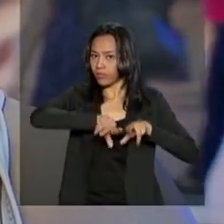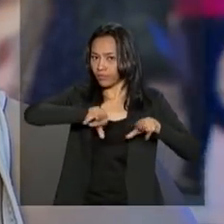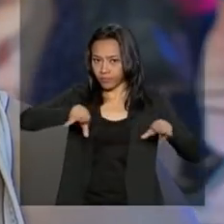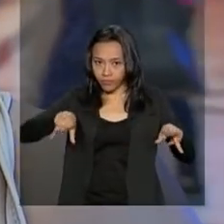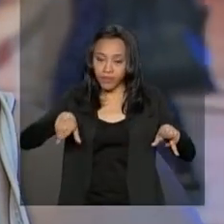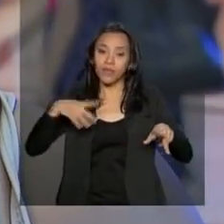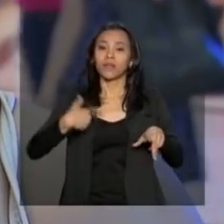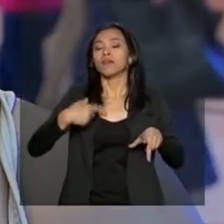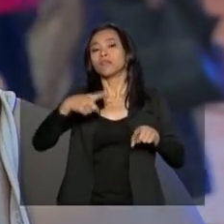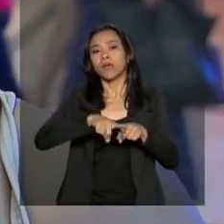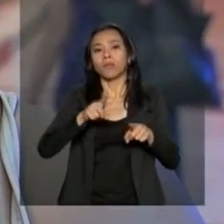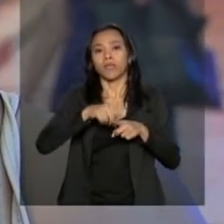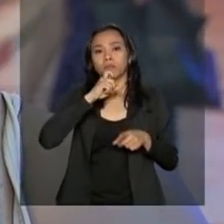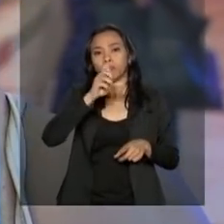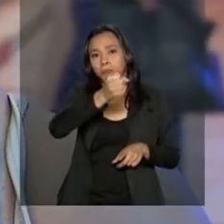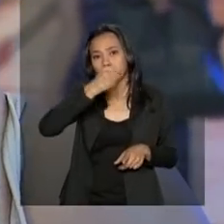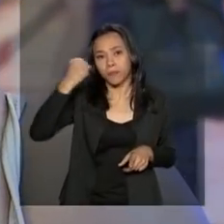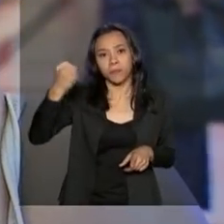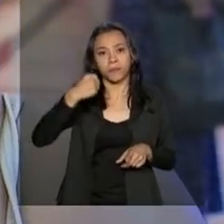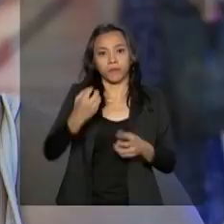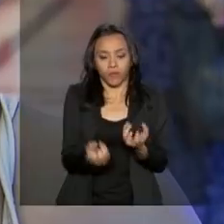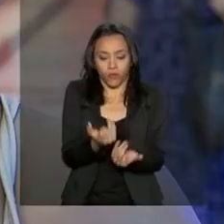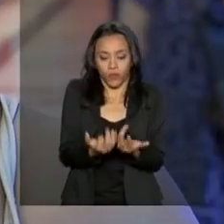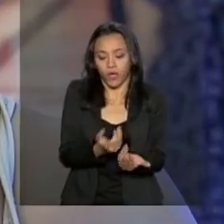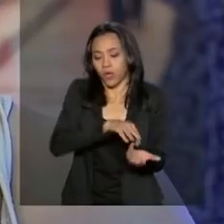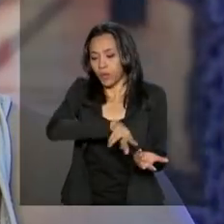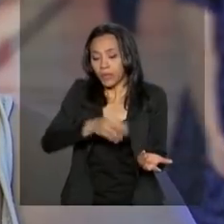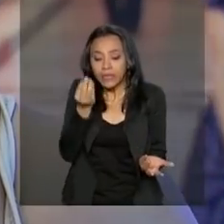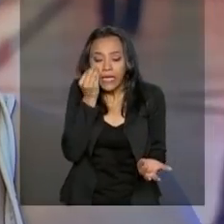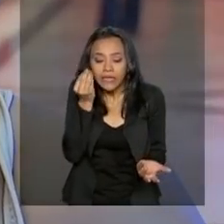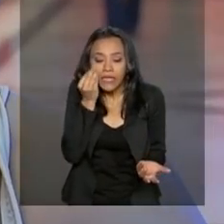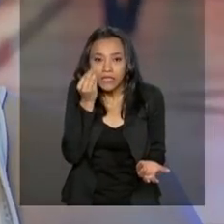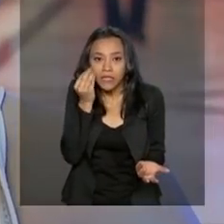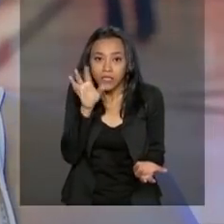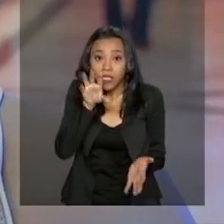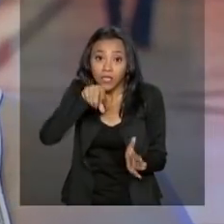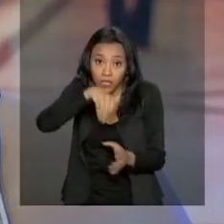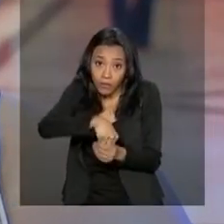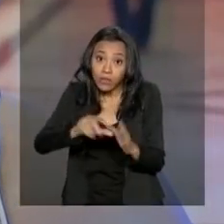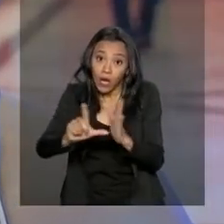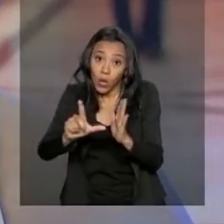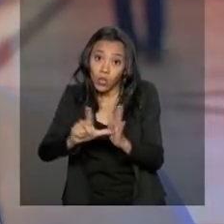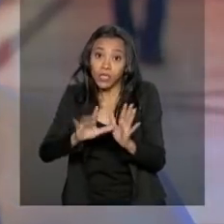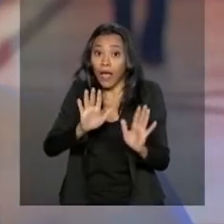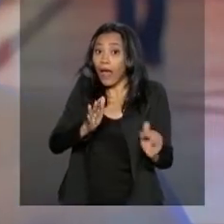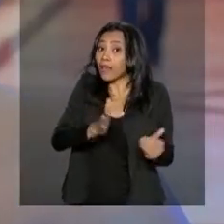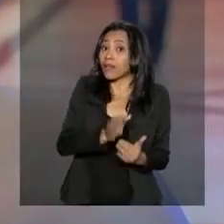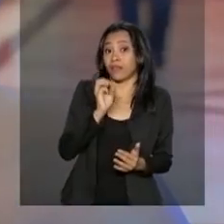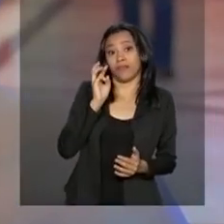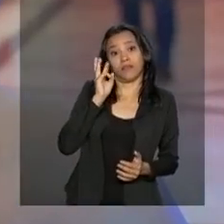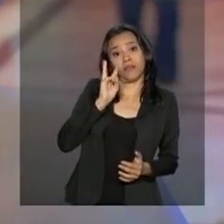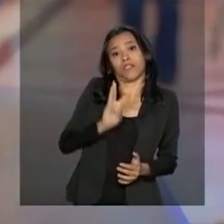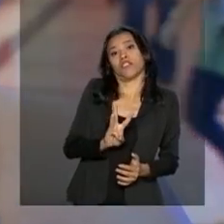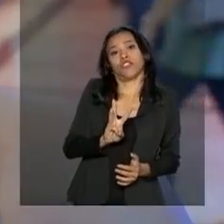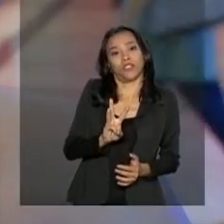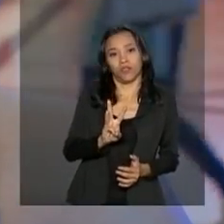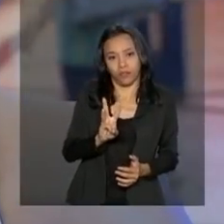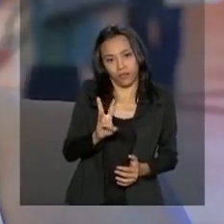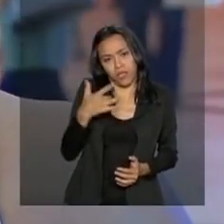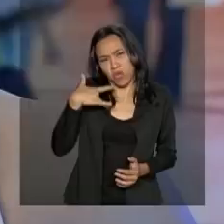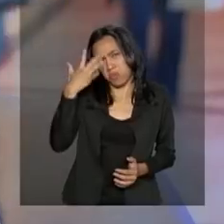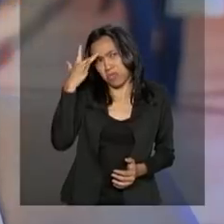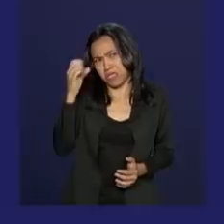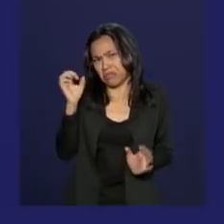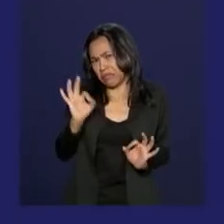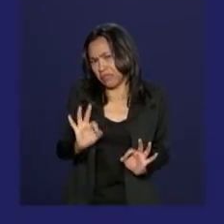acho que eletro, eletrônico, eletrodoméstico. Você tem que testar, se não testar na loja. Acho que você tem três dias. É o que eu sei, assim, não sei